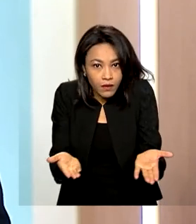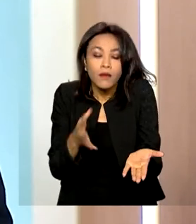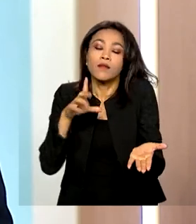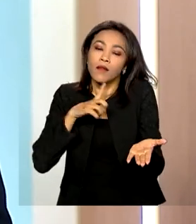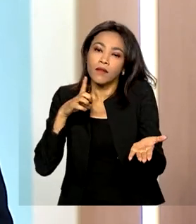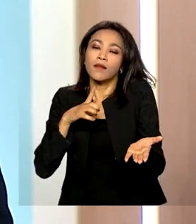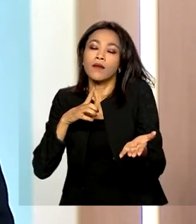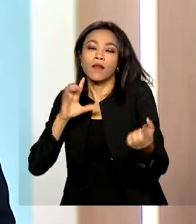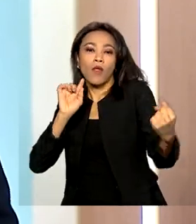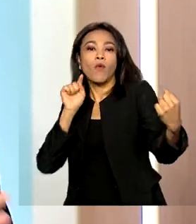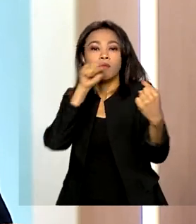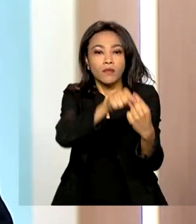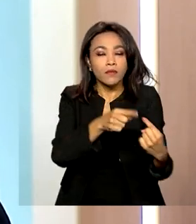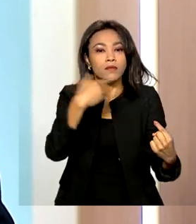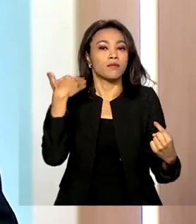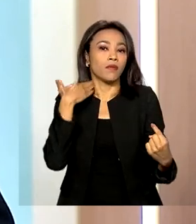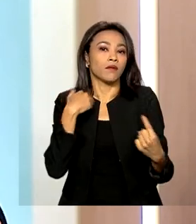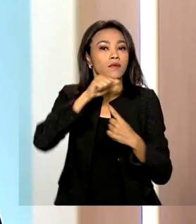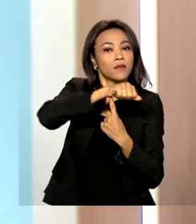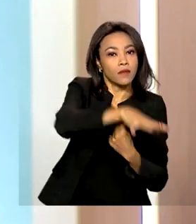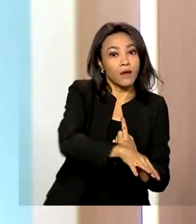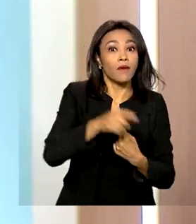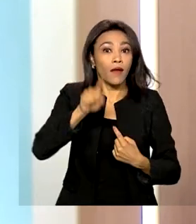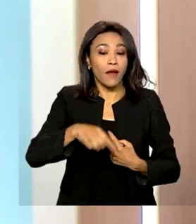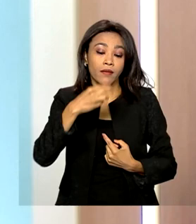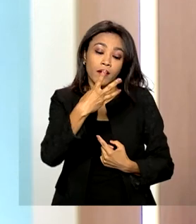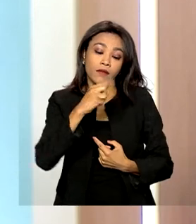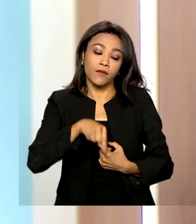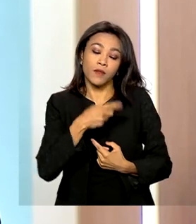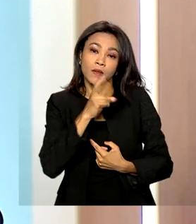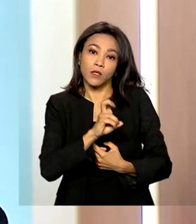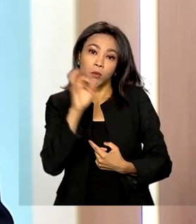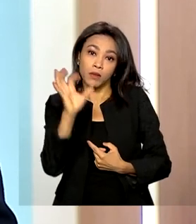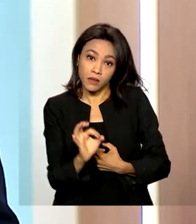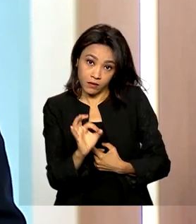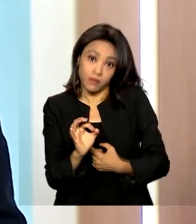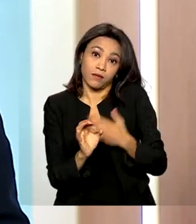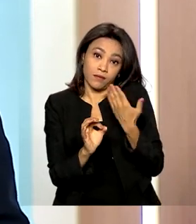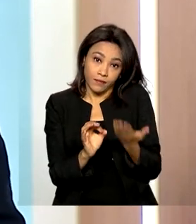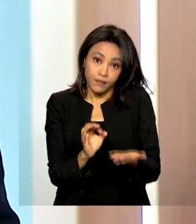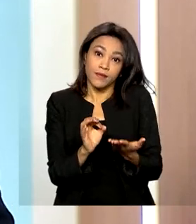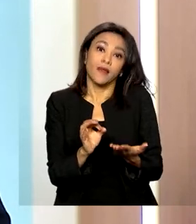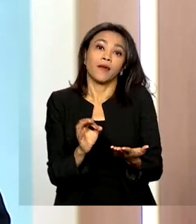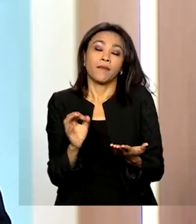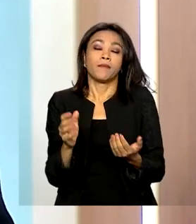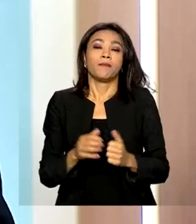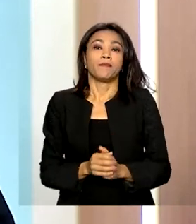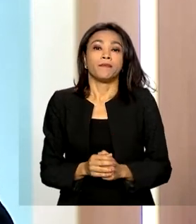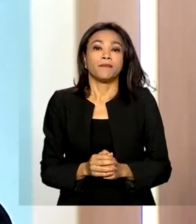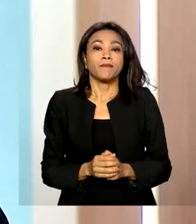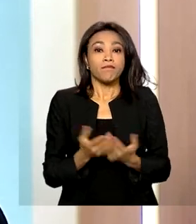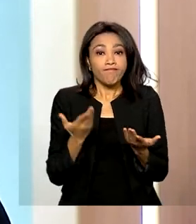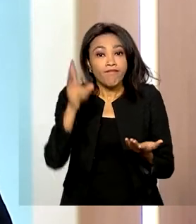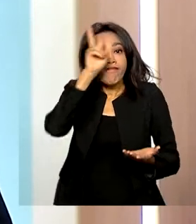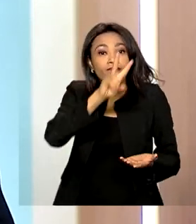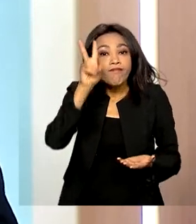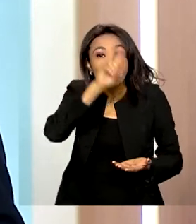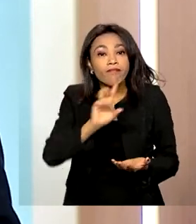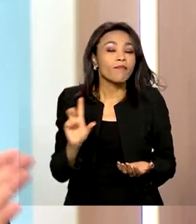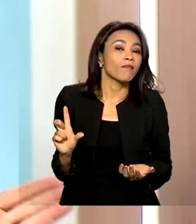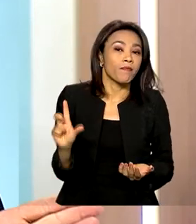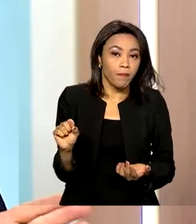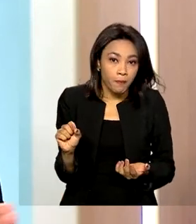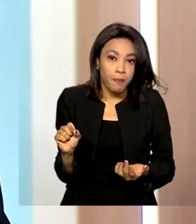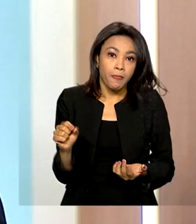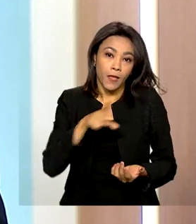da meta do Banco Central, que é 3,5%, com uma tolerância de 1,5%, chegaria a 5%. Lembrando também que